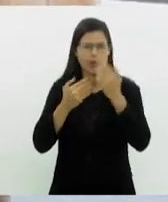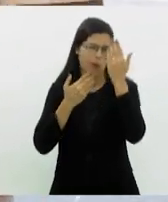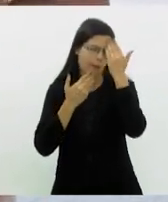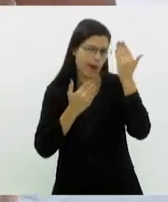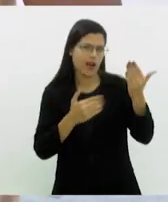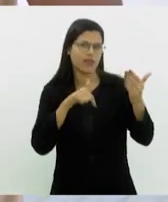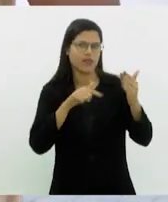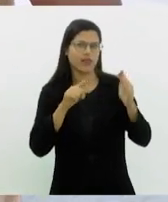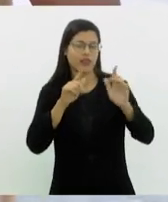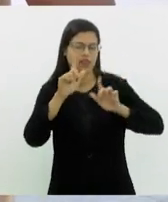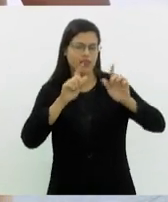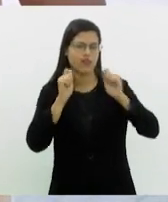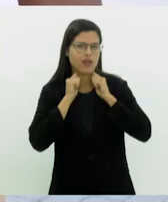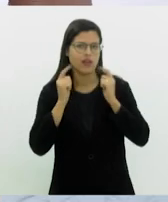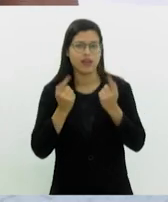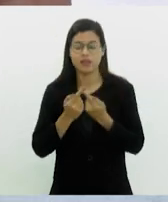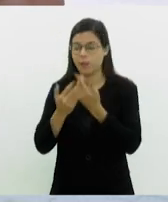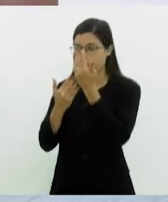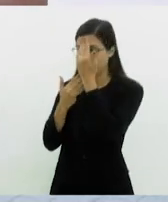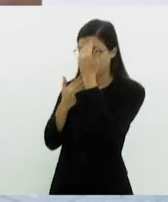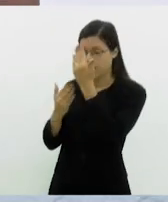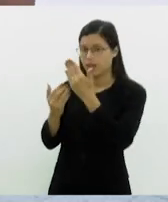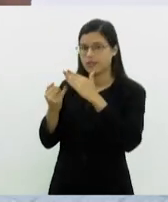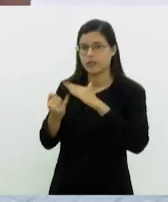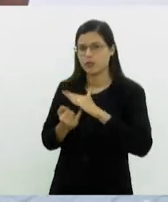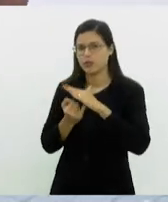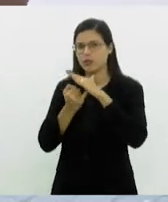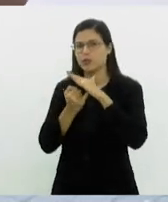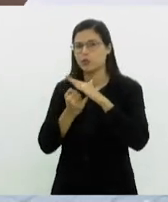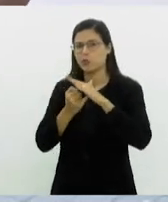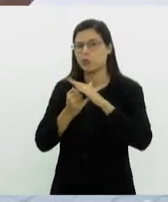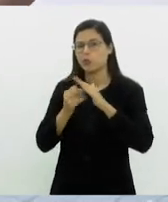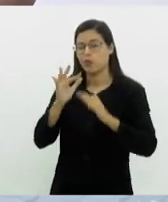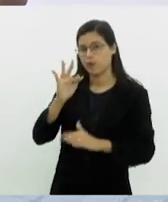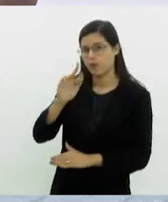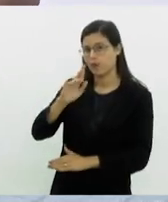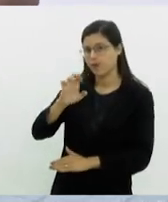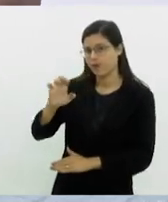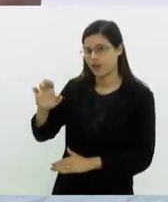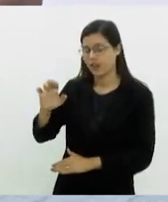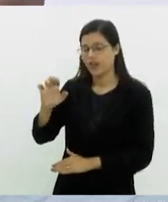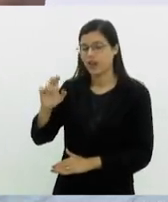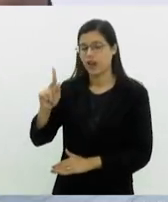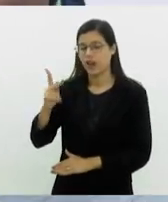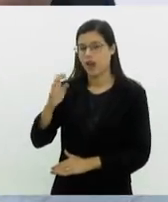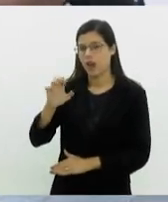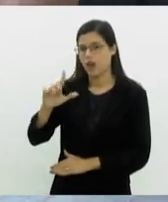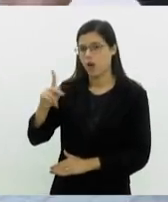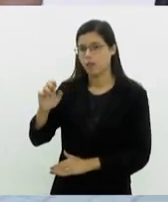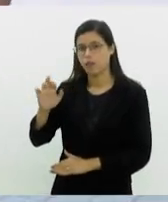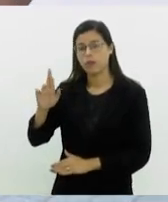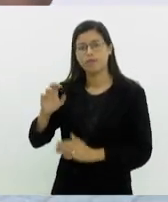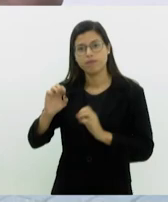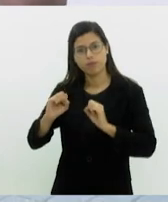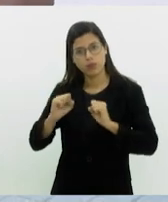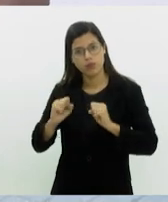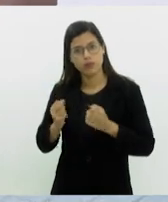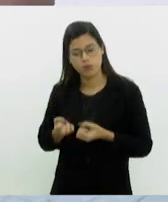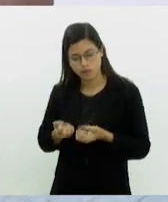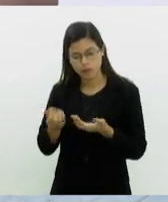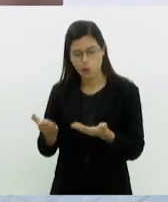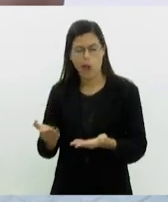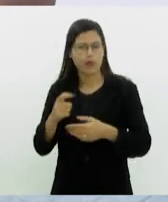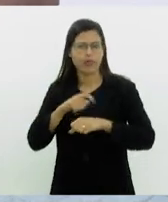aqui na TV Aléa. Obrigado, viu? Free Helper é uma plataforma que você pode doar o seu tempo, que você pode dedicar um pouquinho das suas